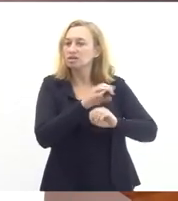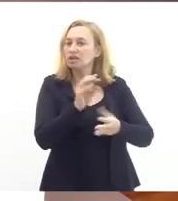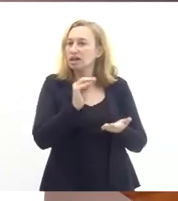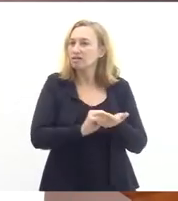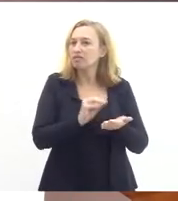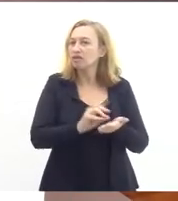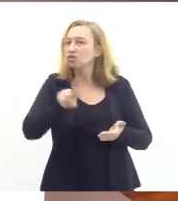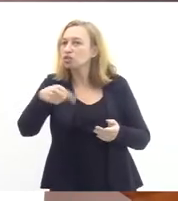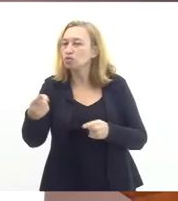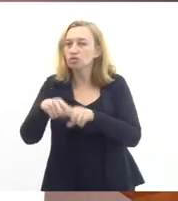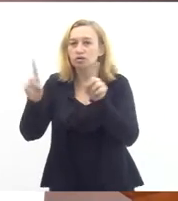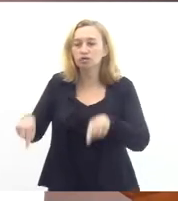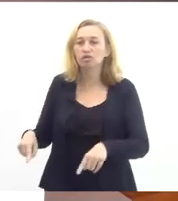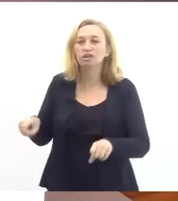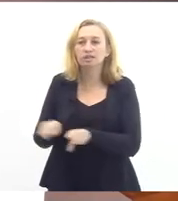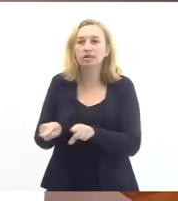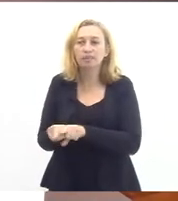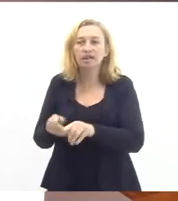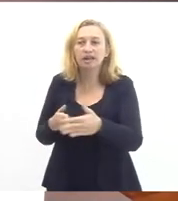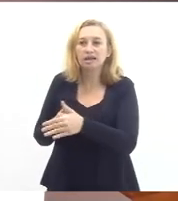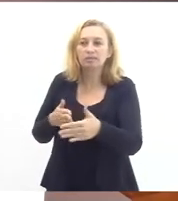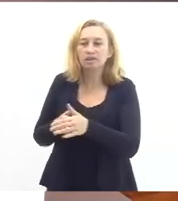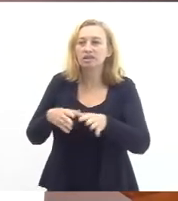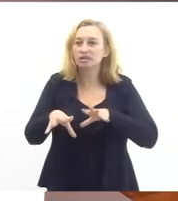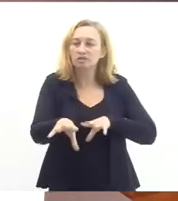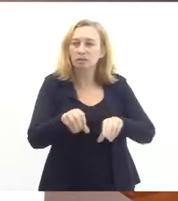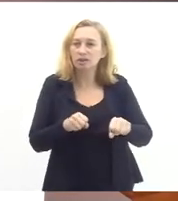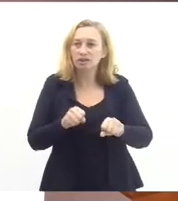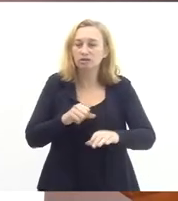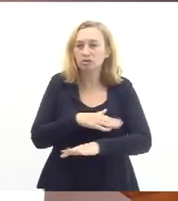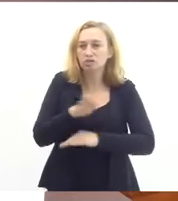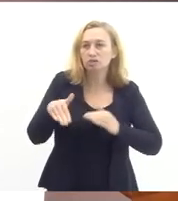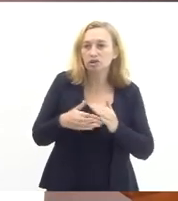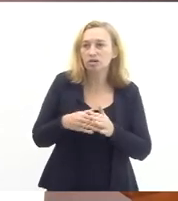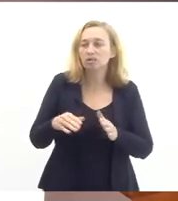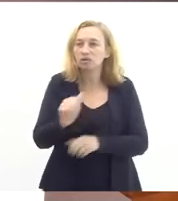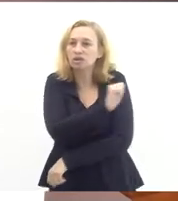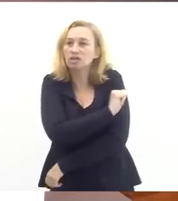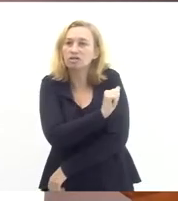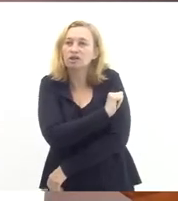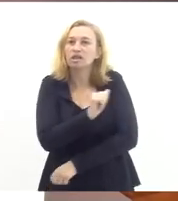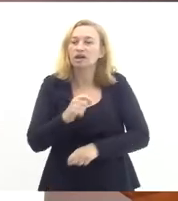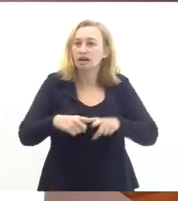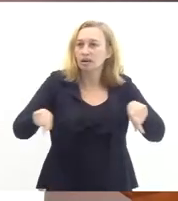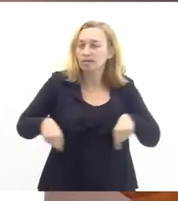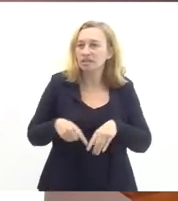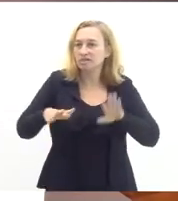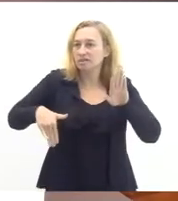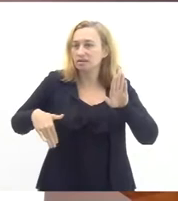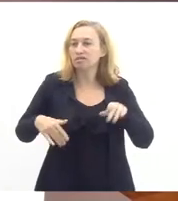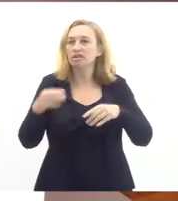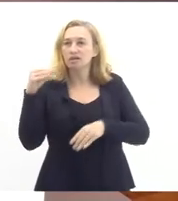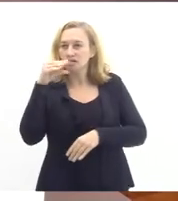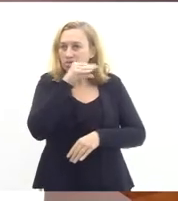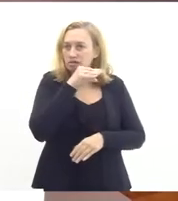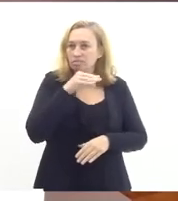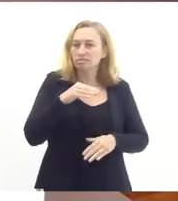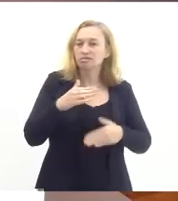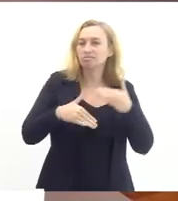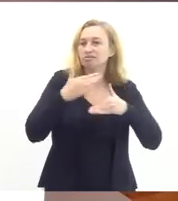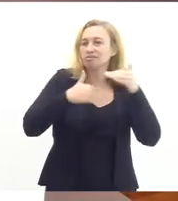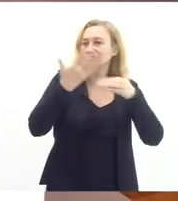de outros profissionais também limita a formação integral dos alunos porque a piscina claro tem a ver com calor mas tem a ver com desenvolvimento